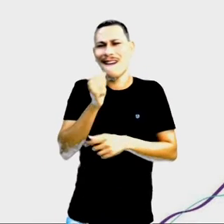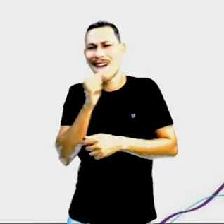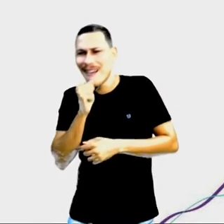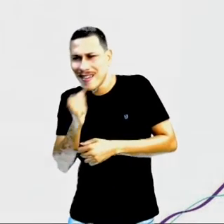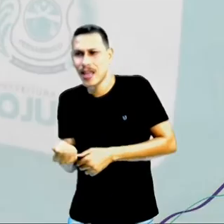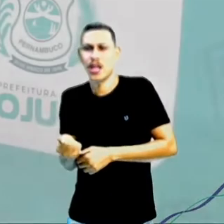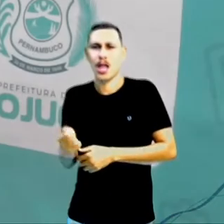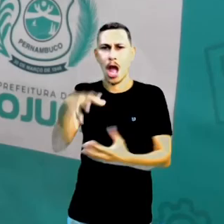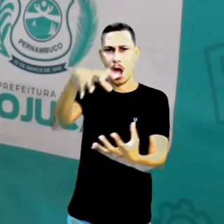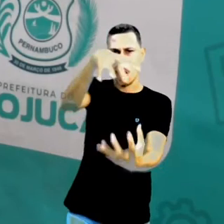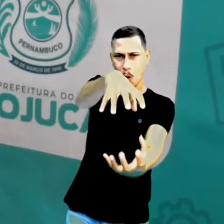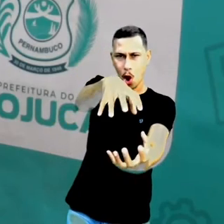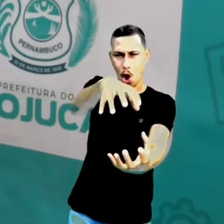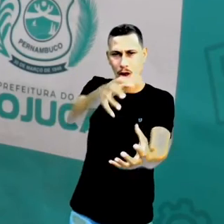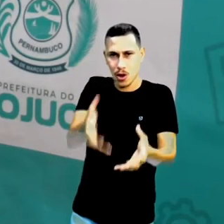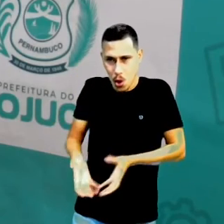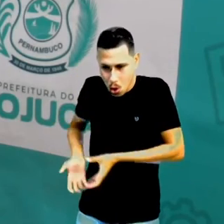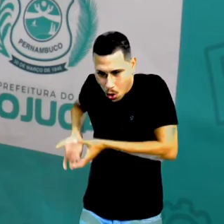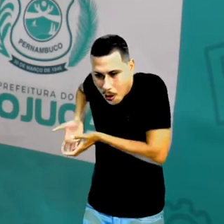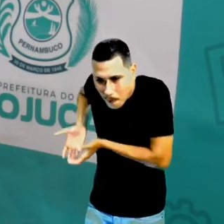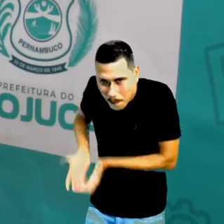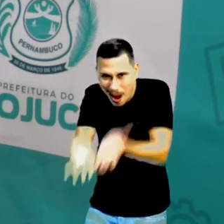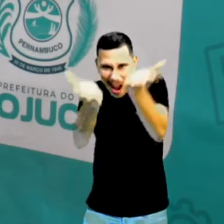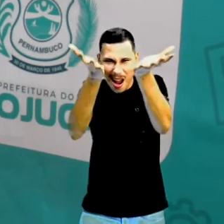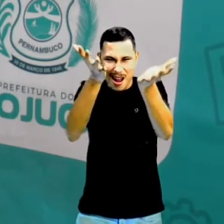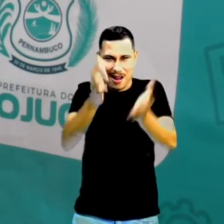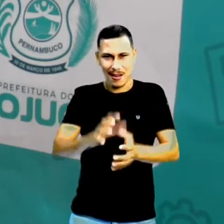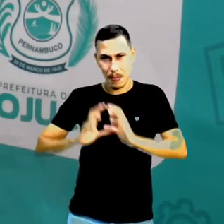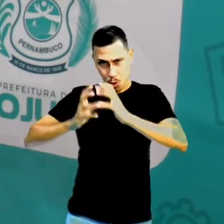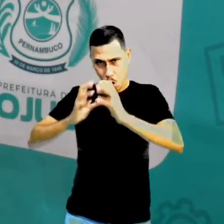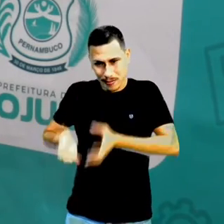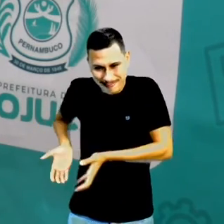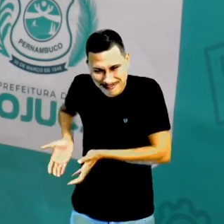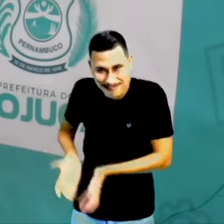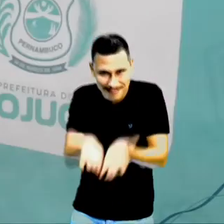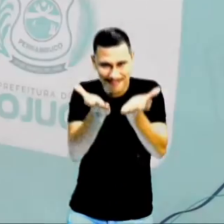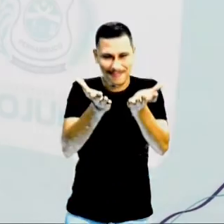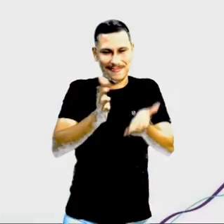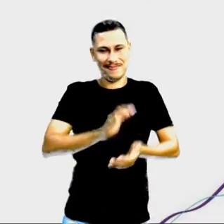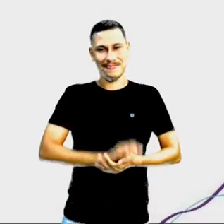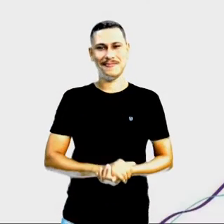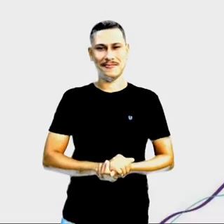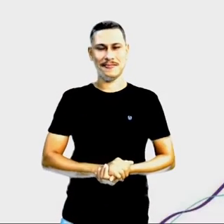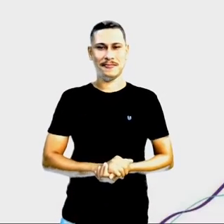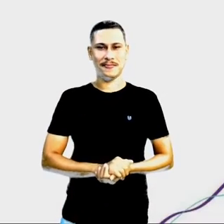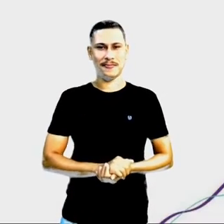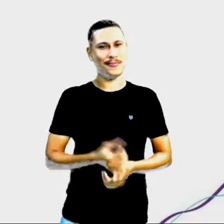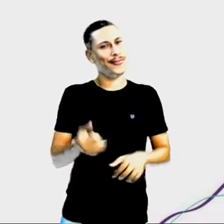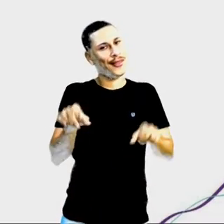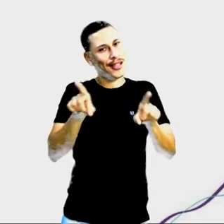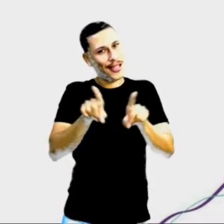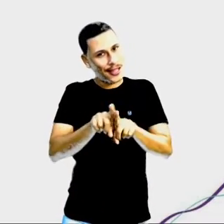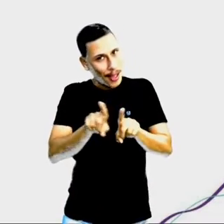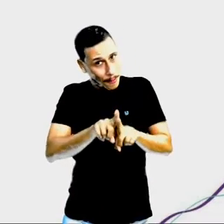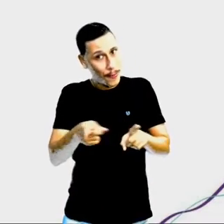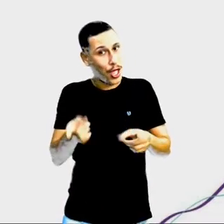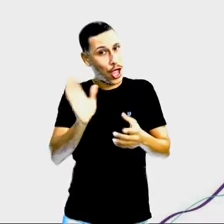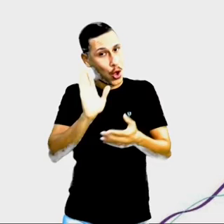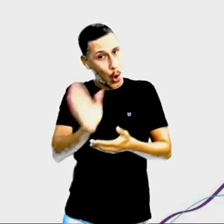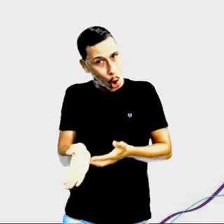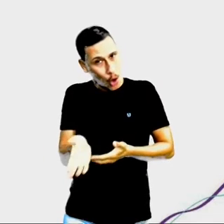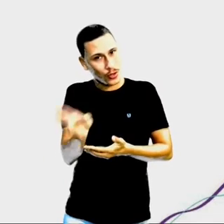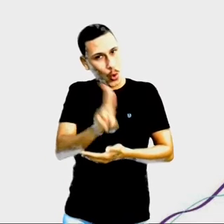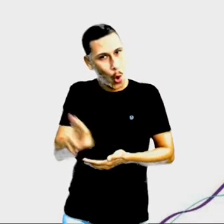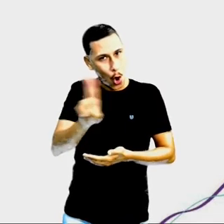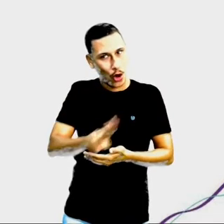existente Que brincava lá no passado E que hoje ainda brincamos Tem hoje também o tablet nex Que usa